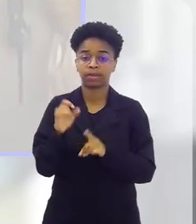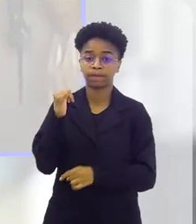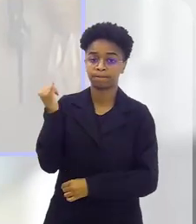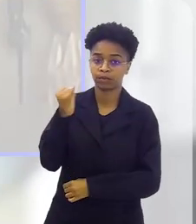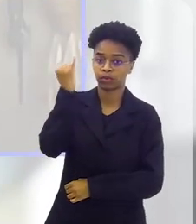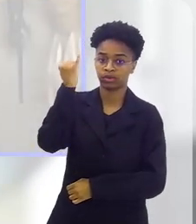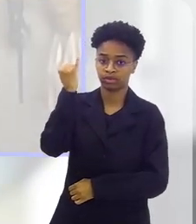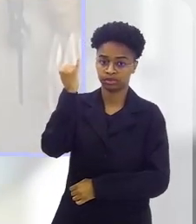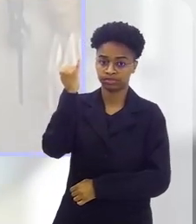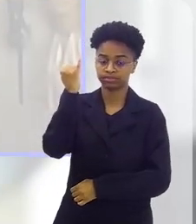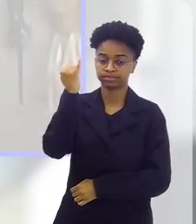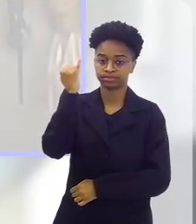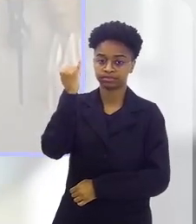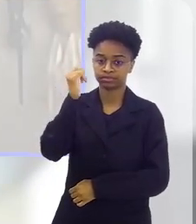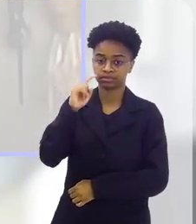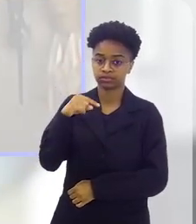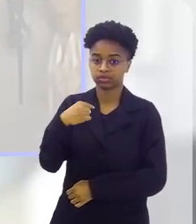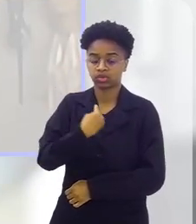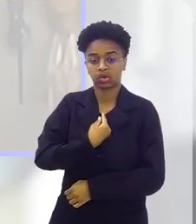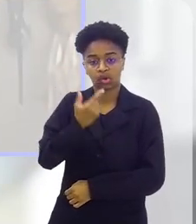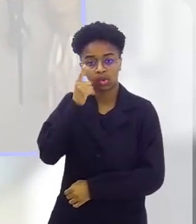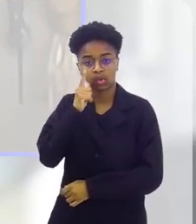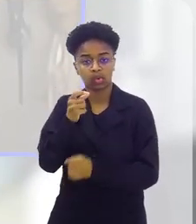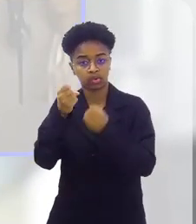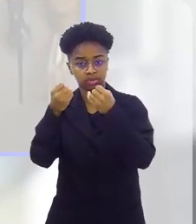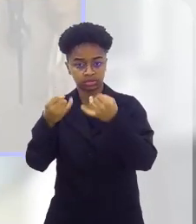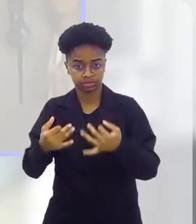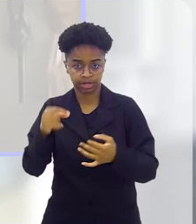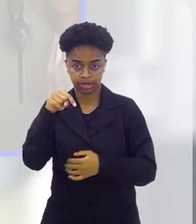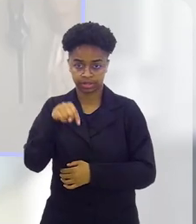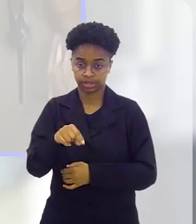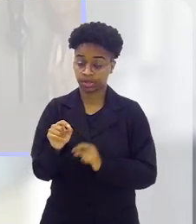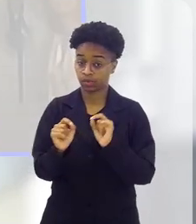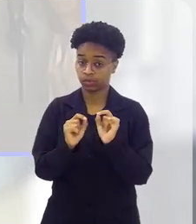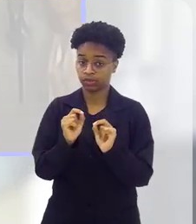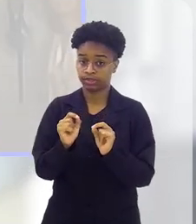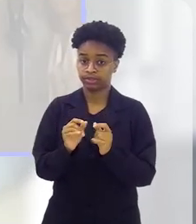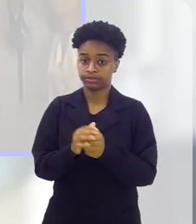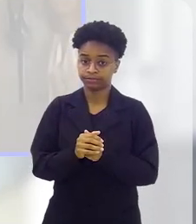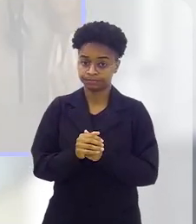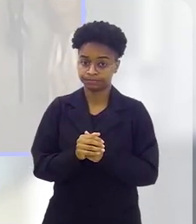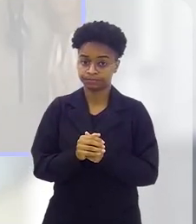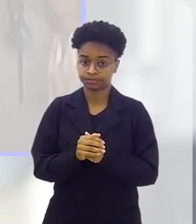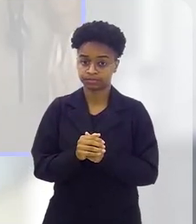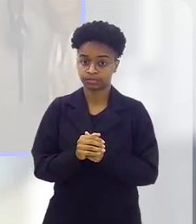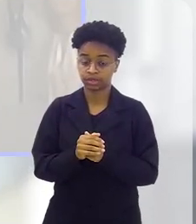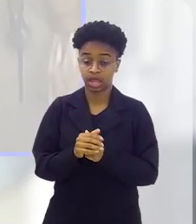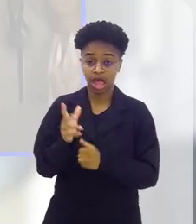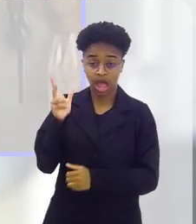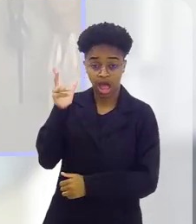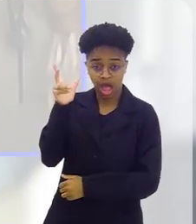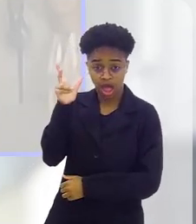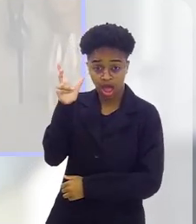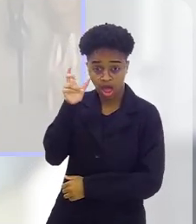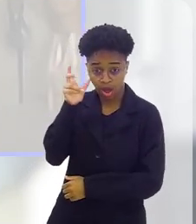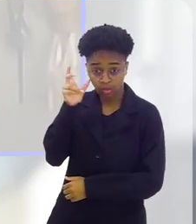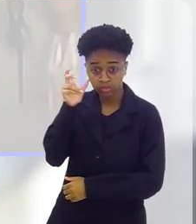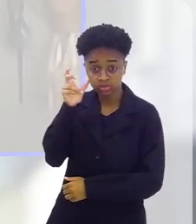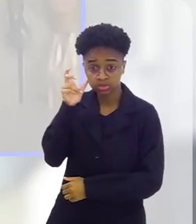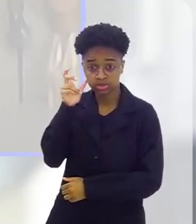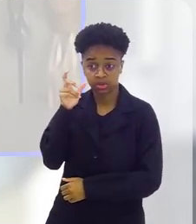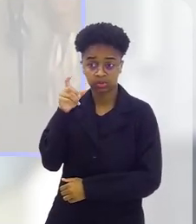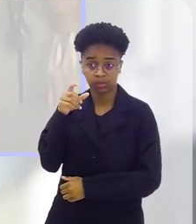que eu acho importante para a gente ressaltar é que, diferente da audição,